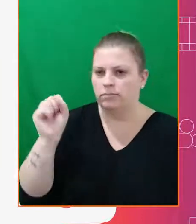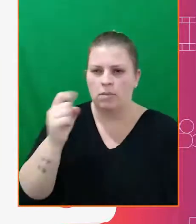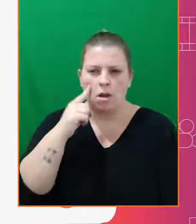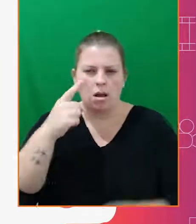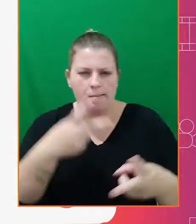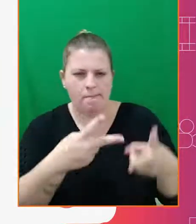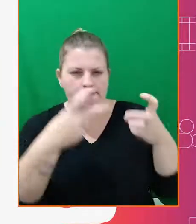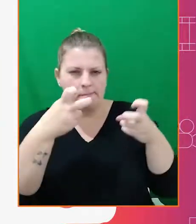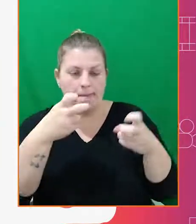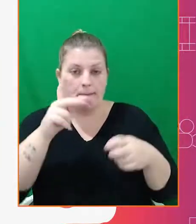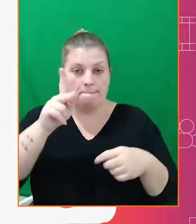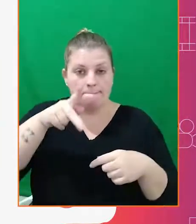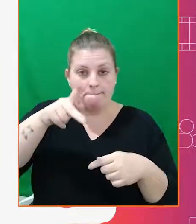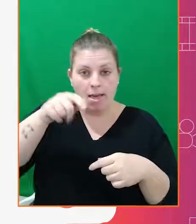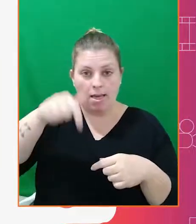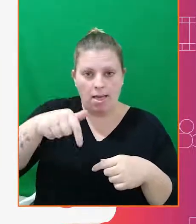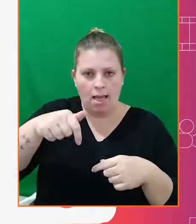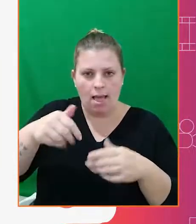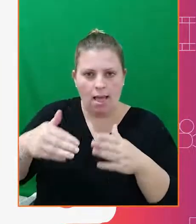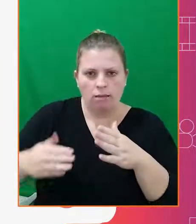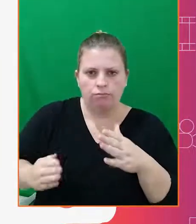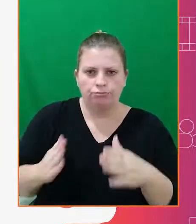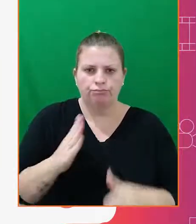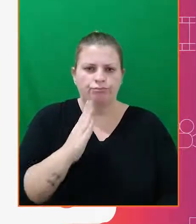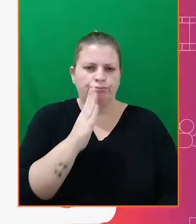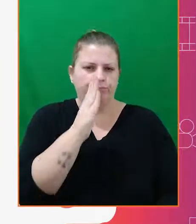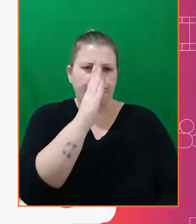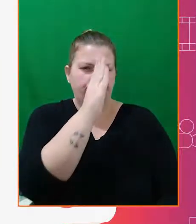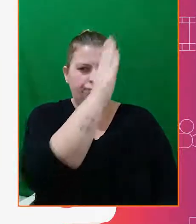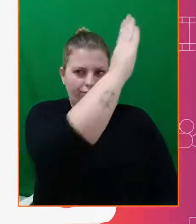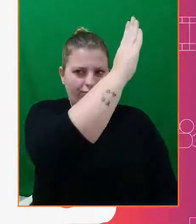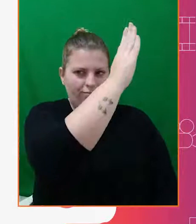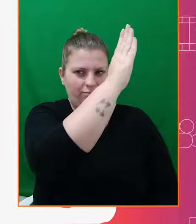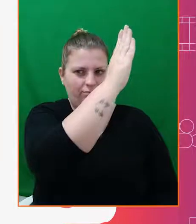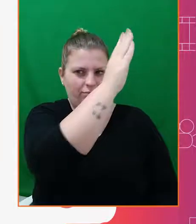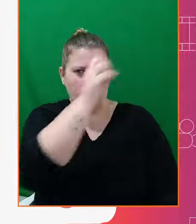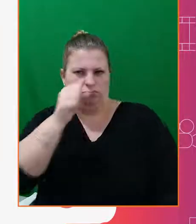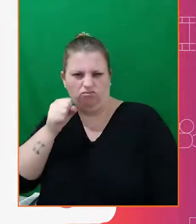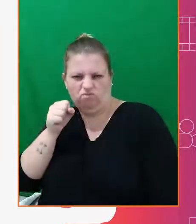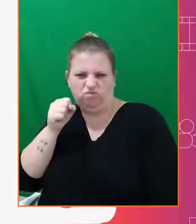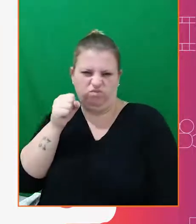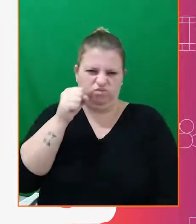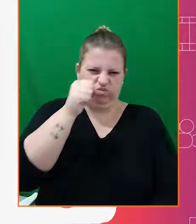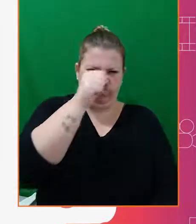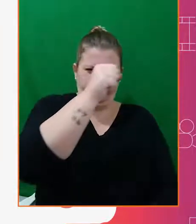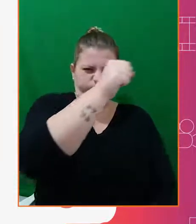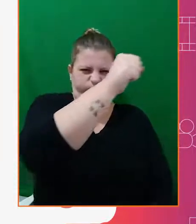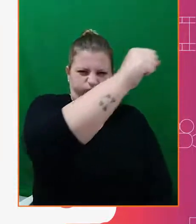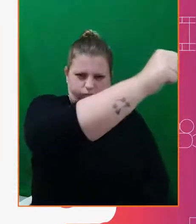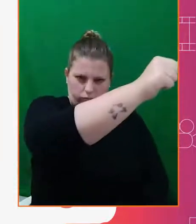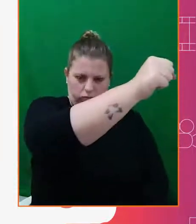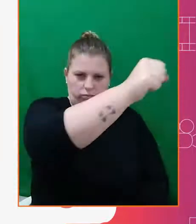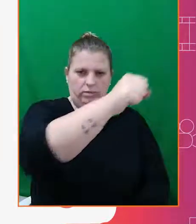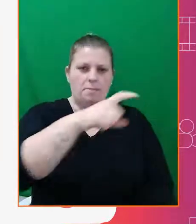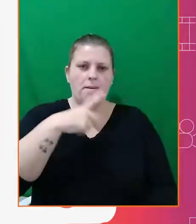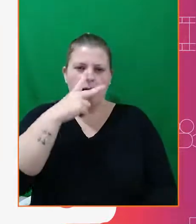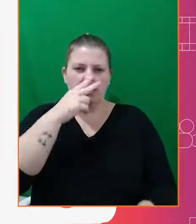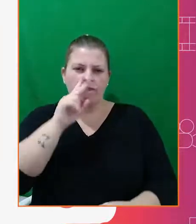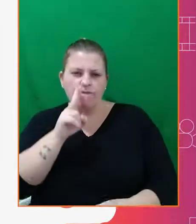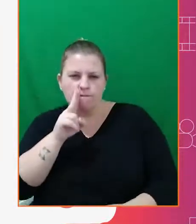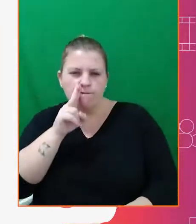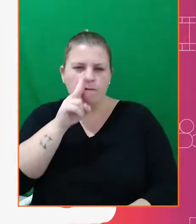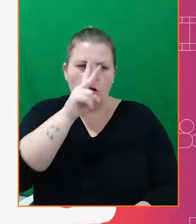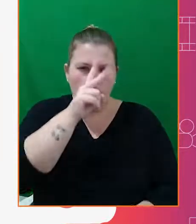seu pé até a mão que está acertando o outro animal. Temos a impressão de que ele tomou um